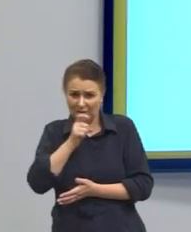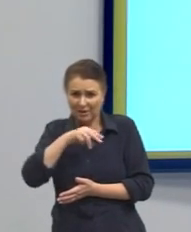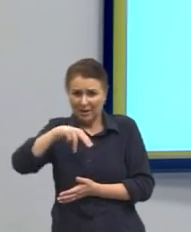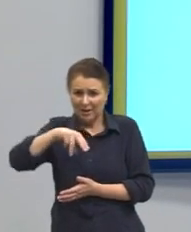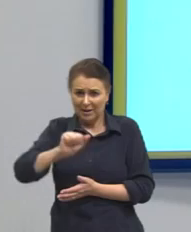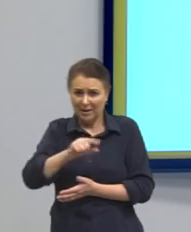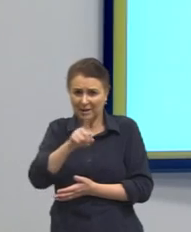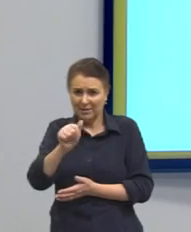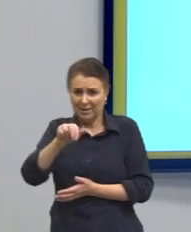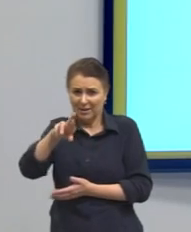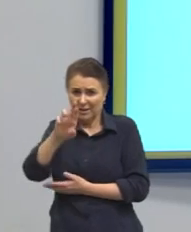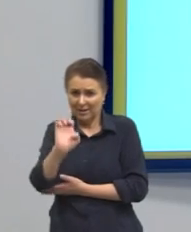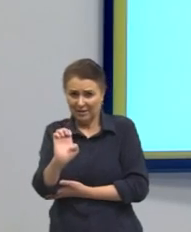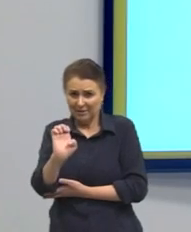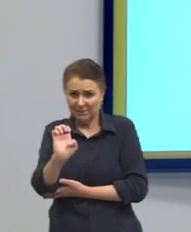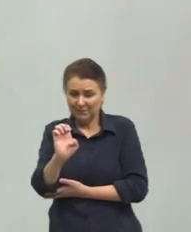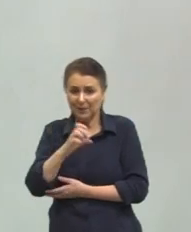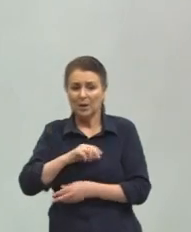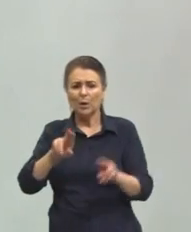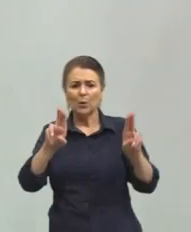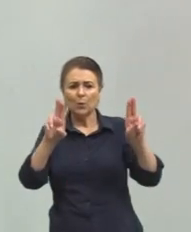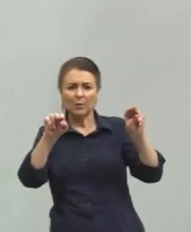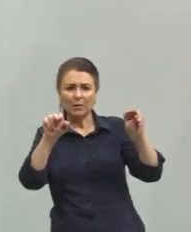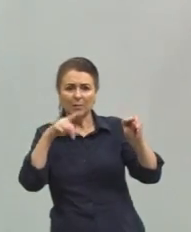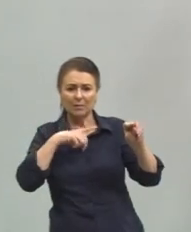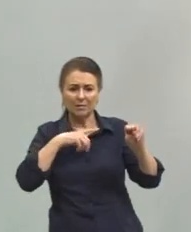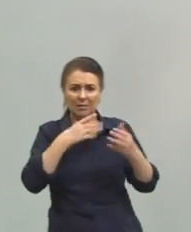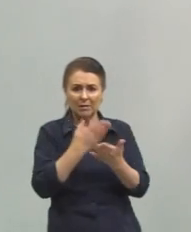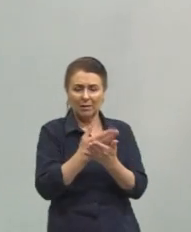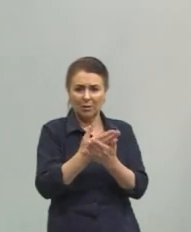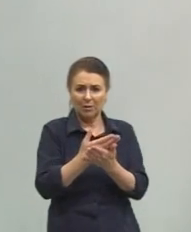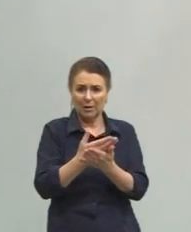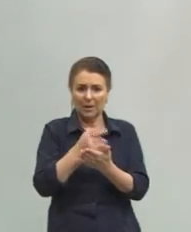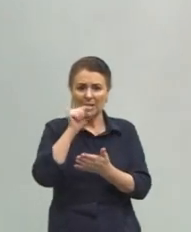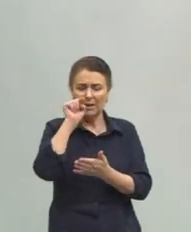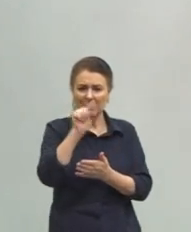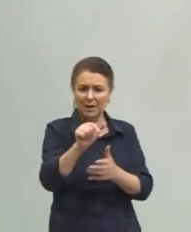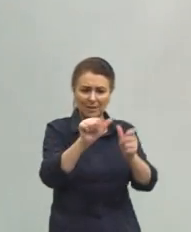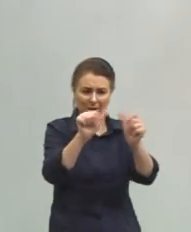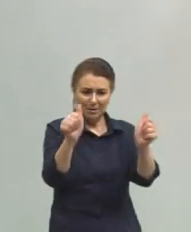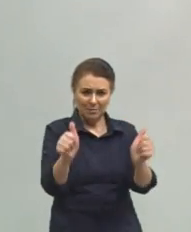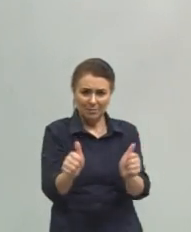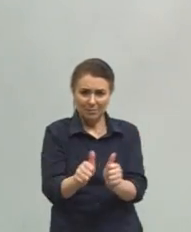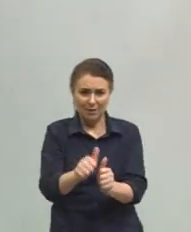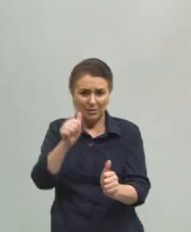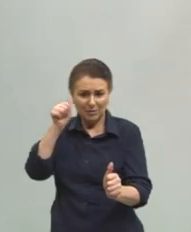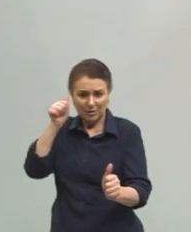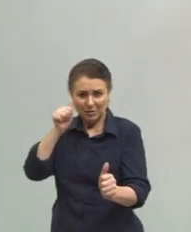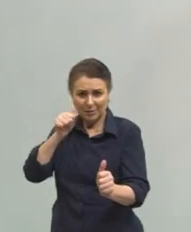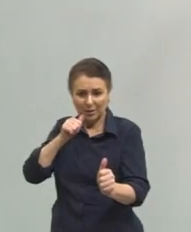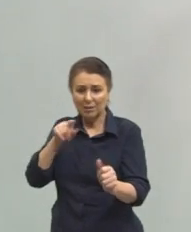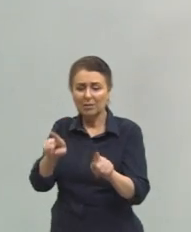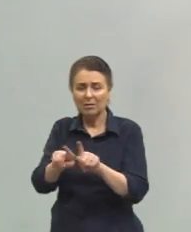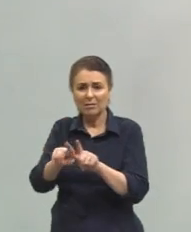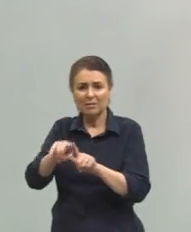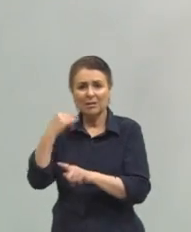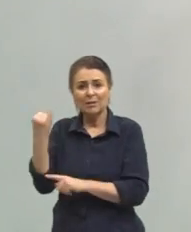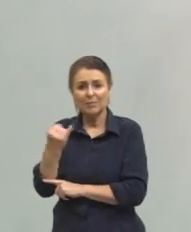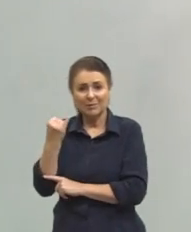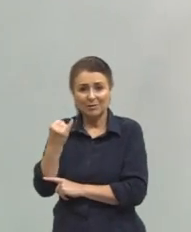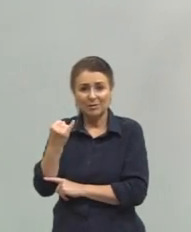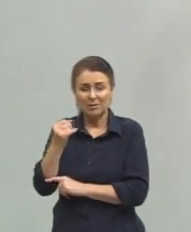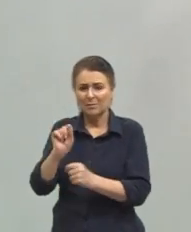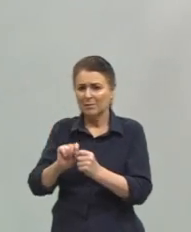a temática que a gente ia trabalhar naquela aula específica em que esse meme da Nazaré foi usado, era imprescindível que tivesse aqueles cálculos todos.